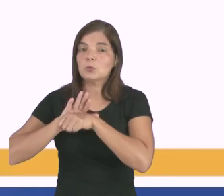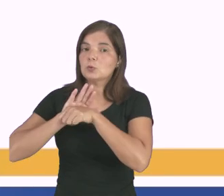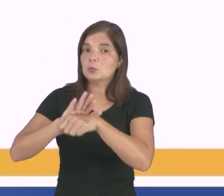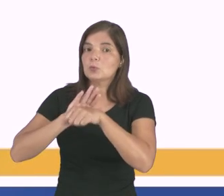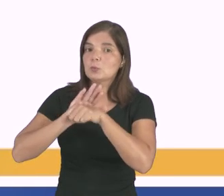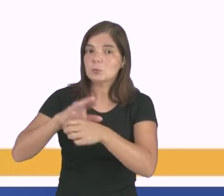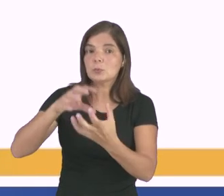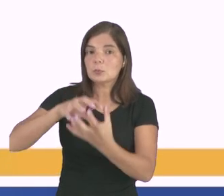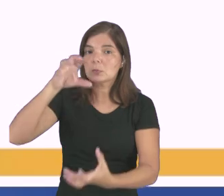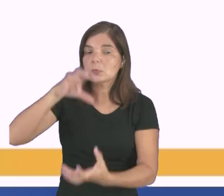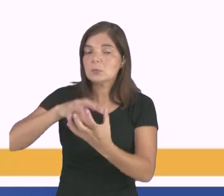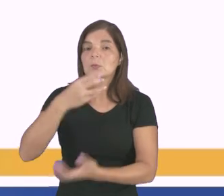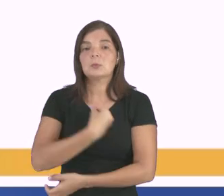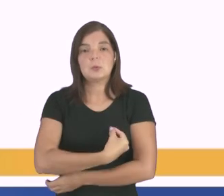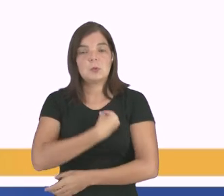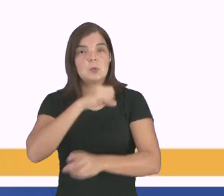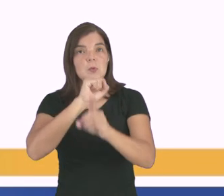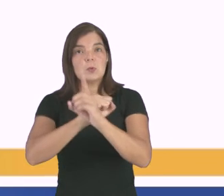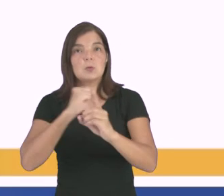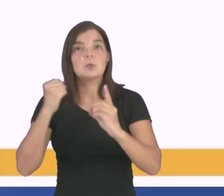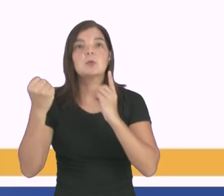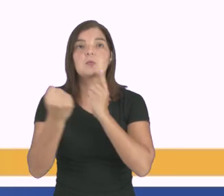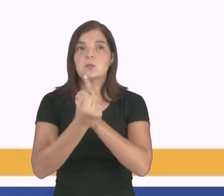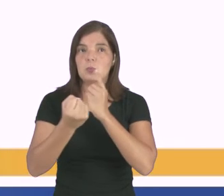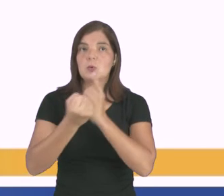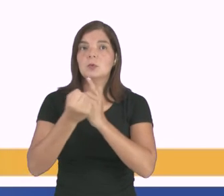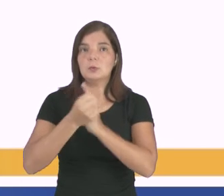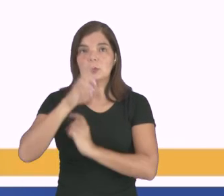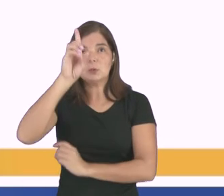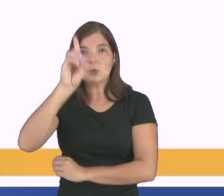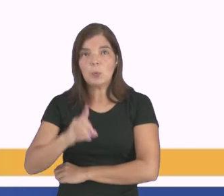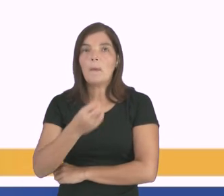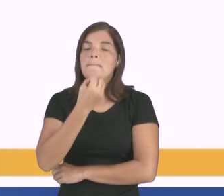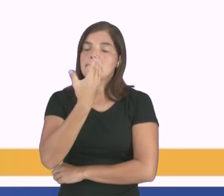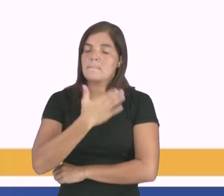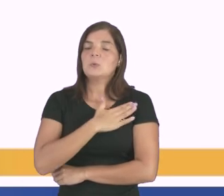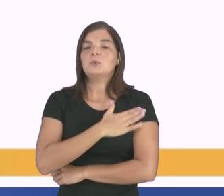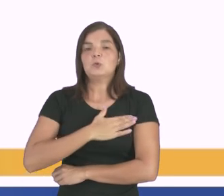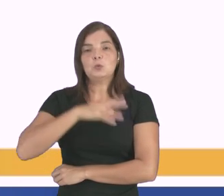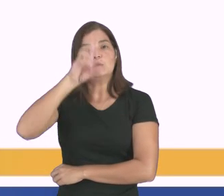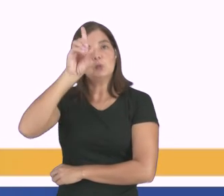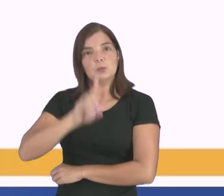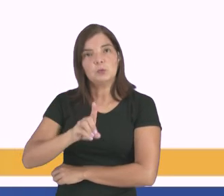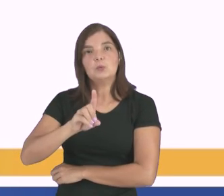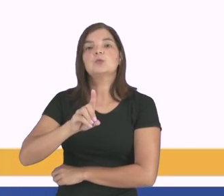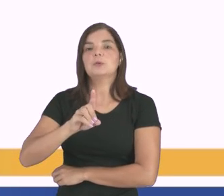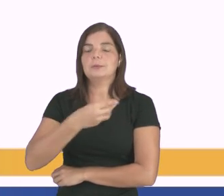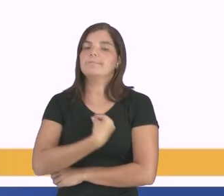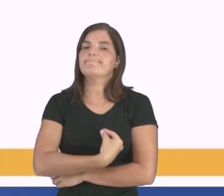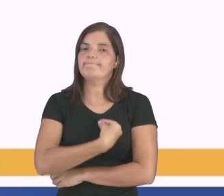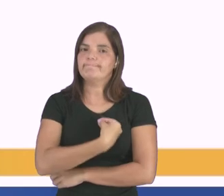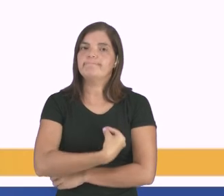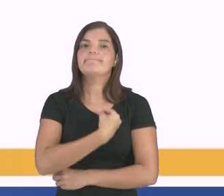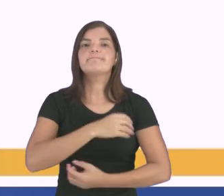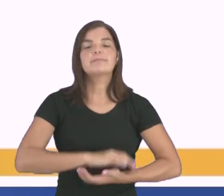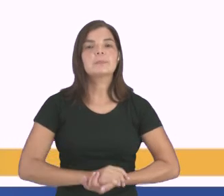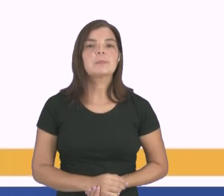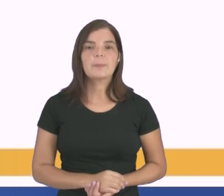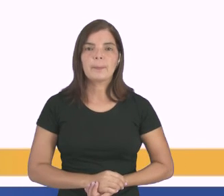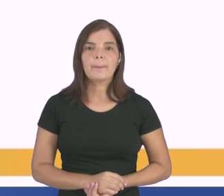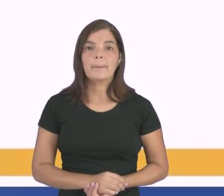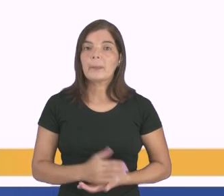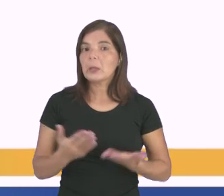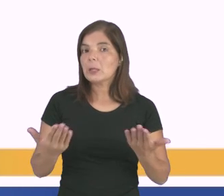idoso, assegurar sua participação na sociedade, defendendo sua dignidade, bem-estar e garantia de seus direitos à vida, gente.